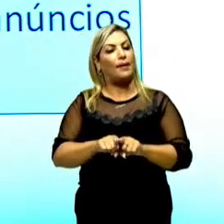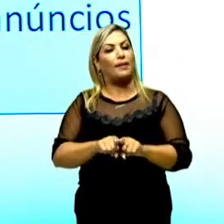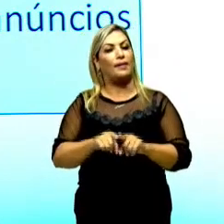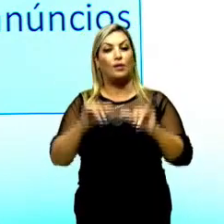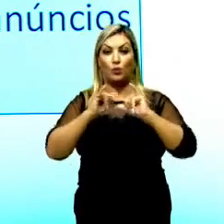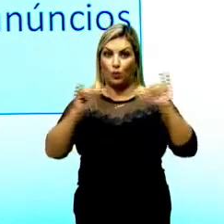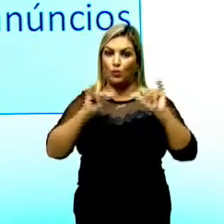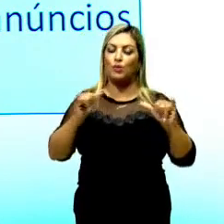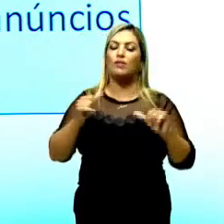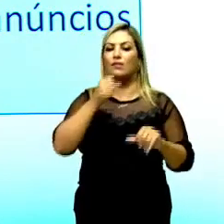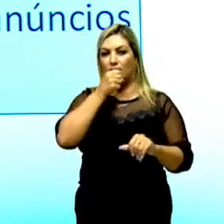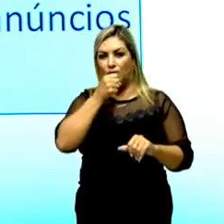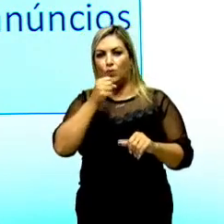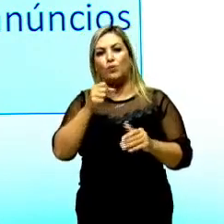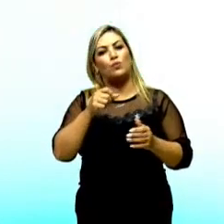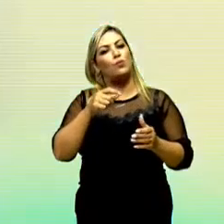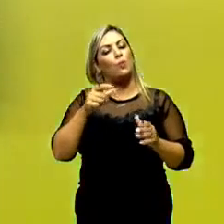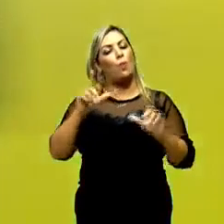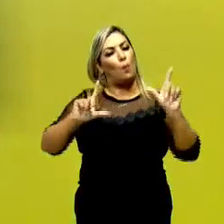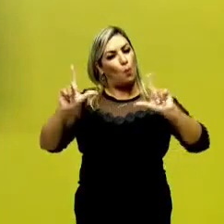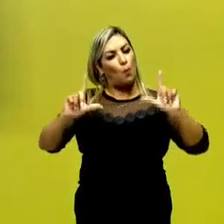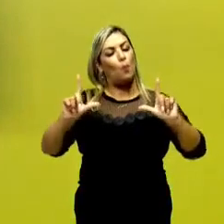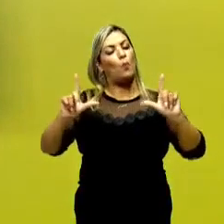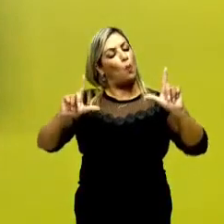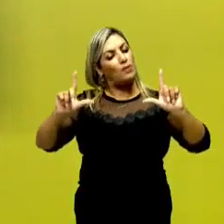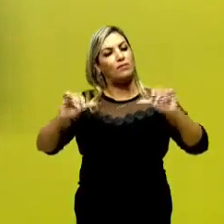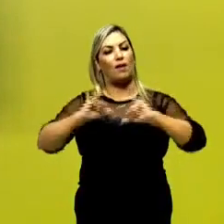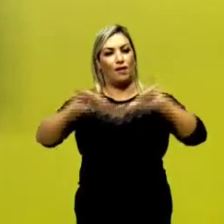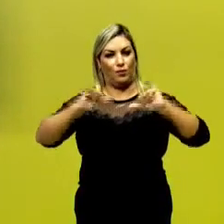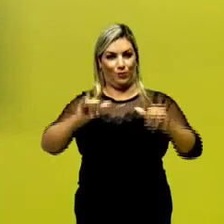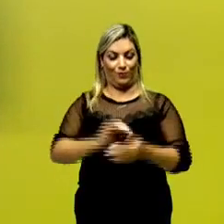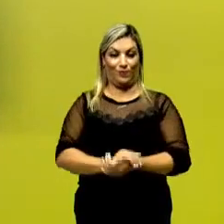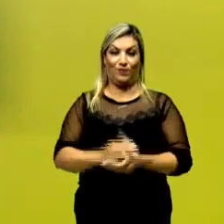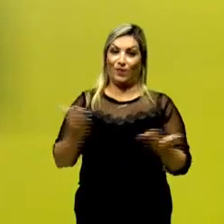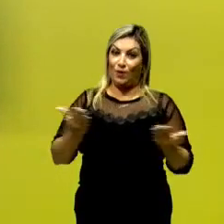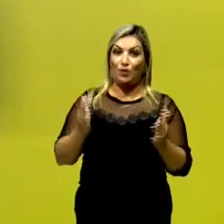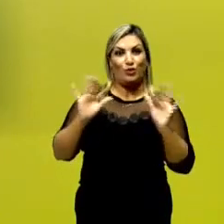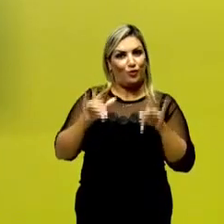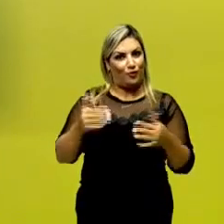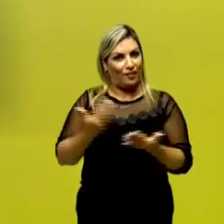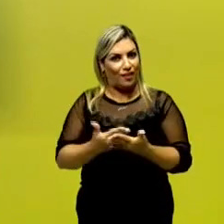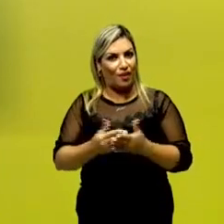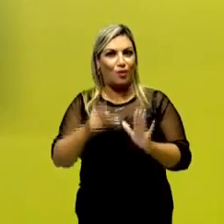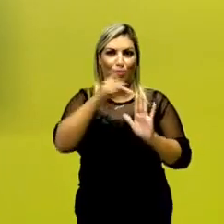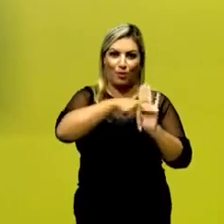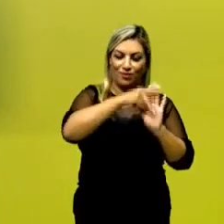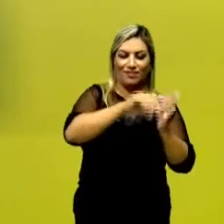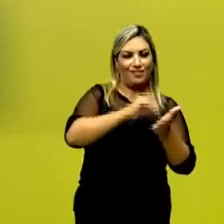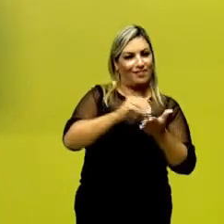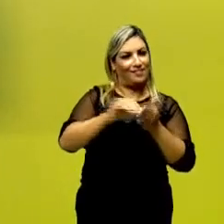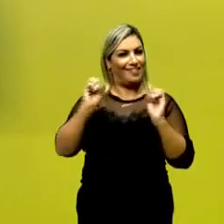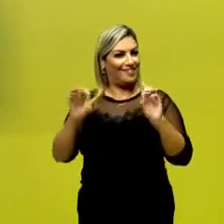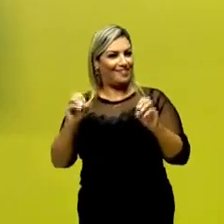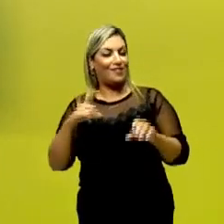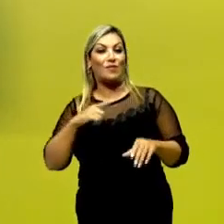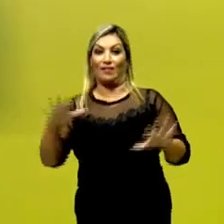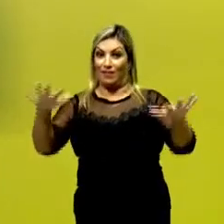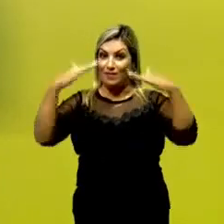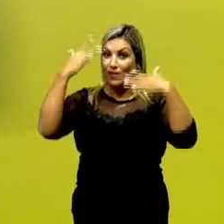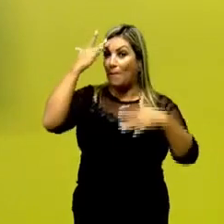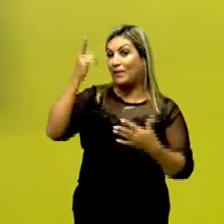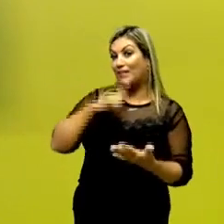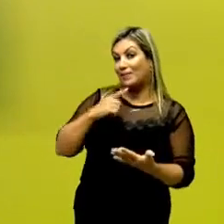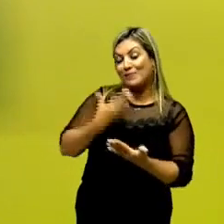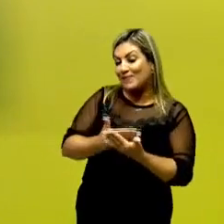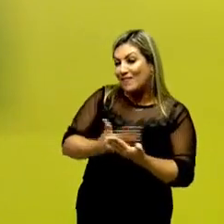notícias e anúncios publicitários, ok? Bom, então nós estamos encerrando mais uma aula aqui do projeto Seduc em Ação. Fiquem ligados